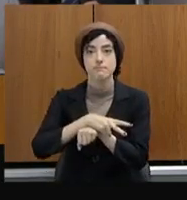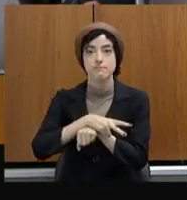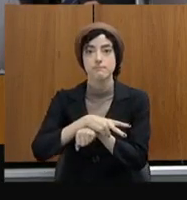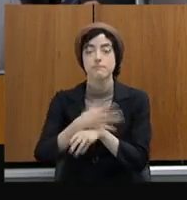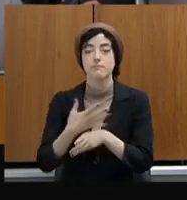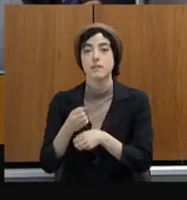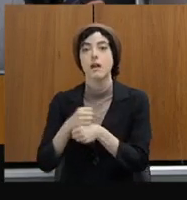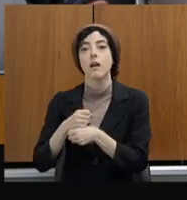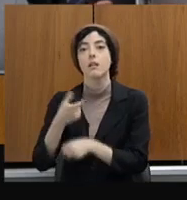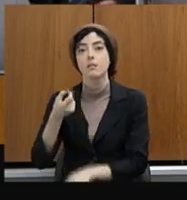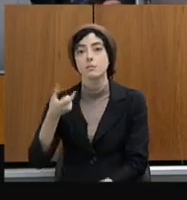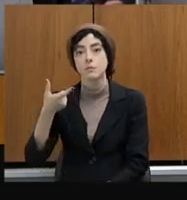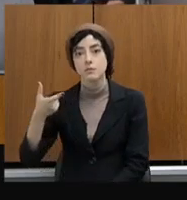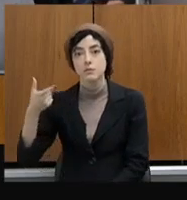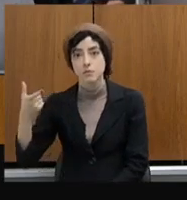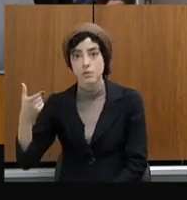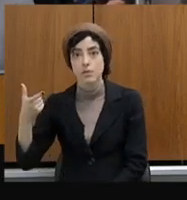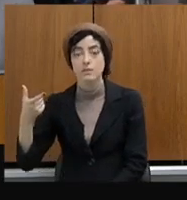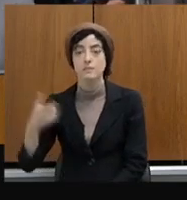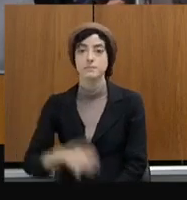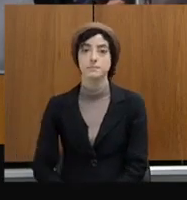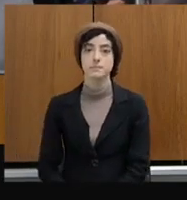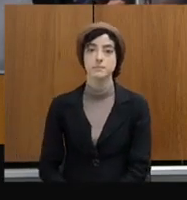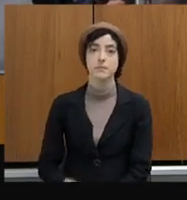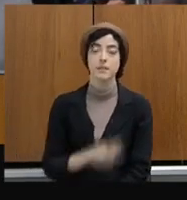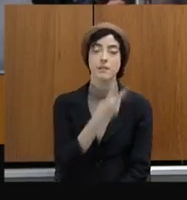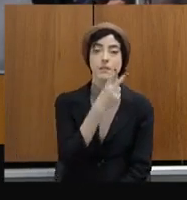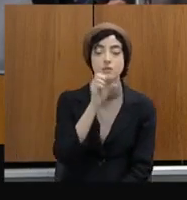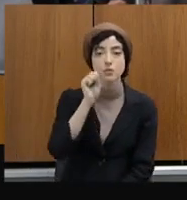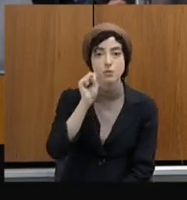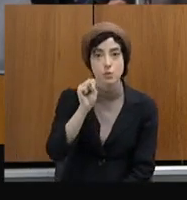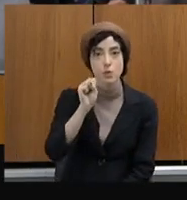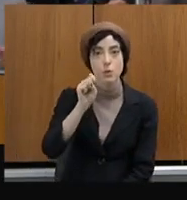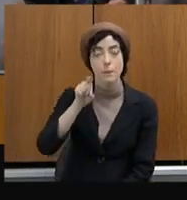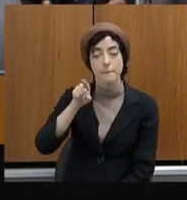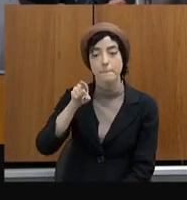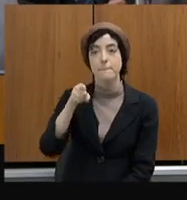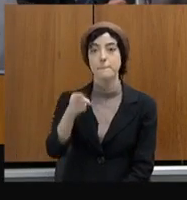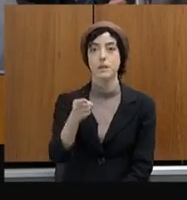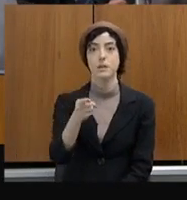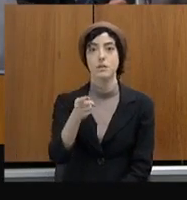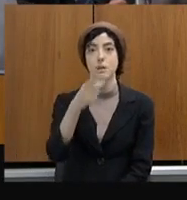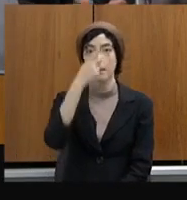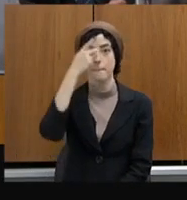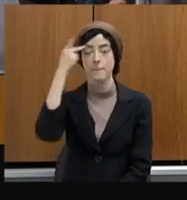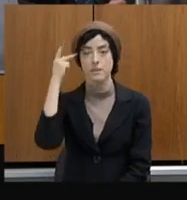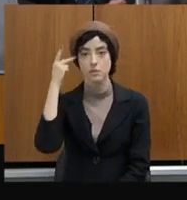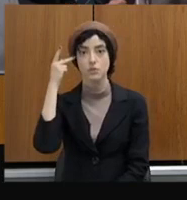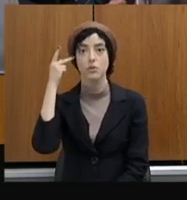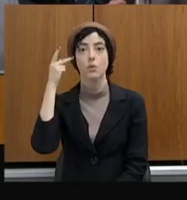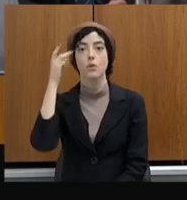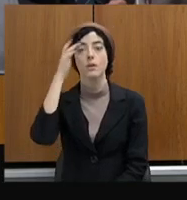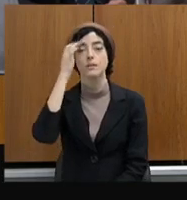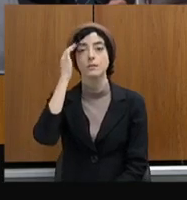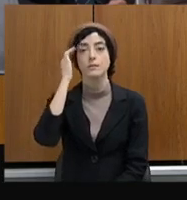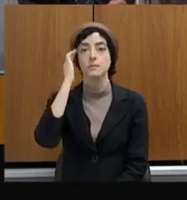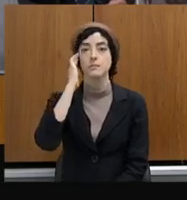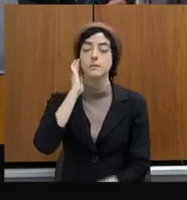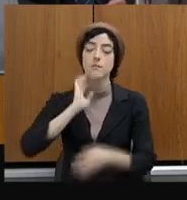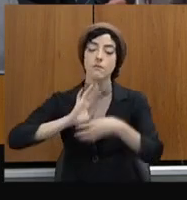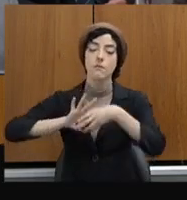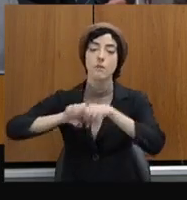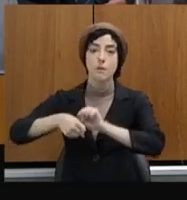28.426 pessoas, aliás, cursos de capacitação. Não quer dizer que são